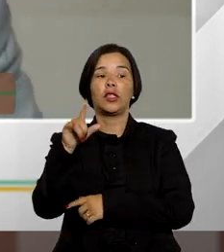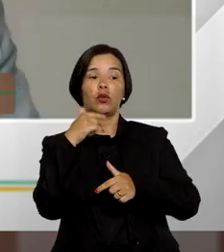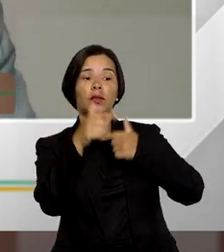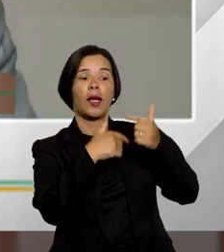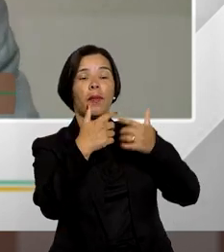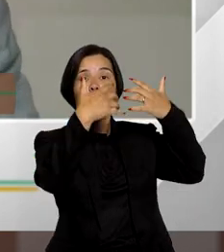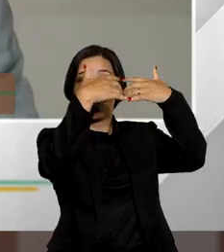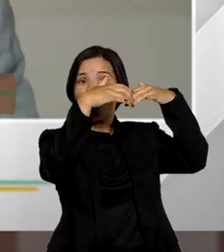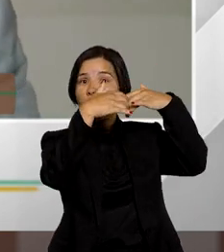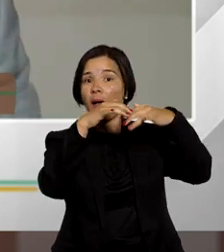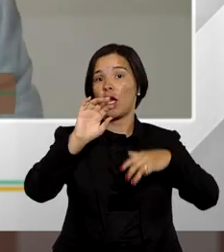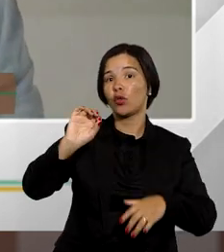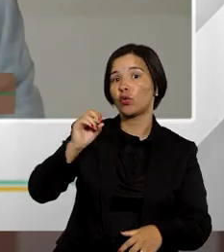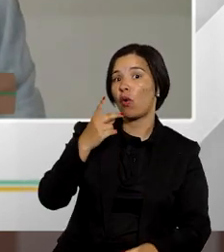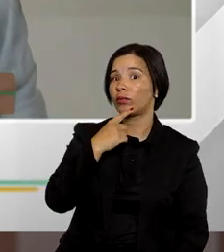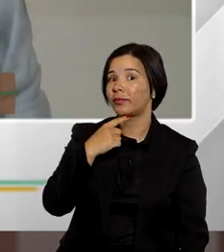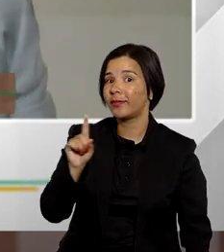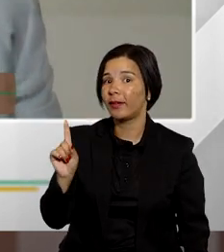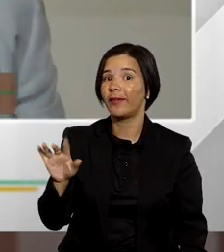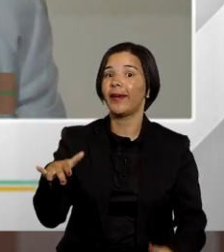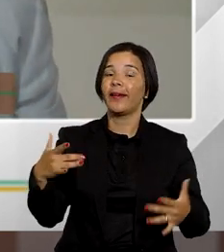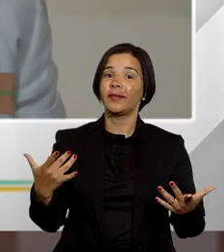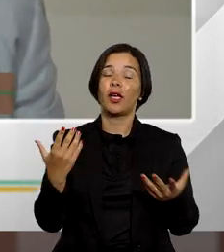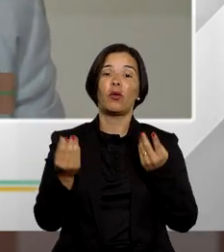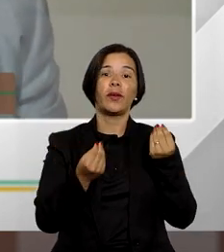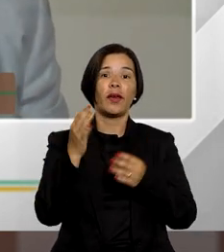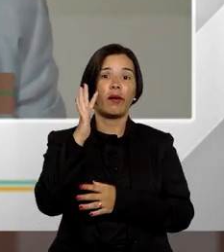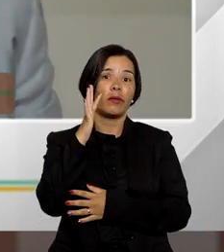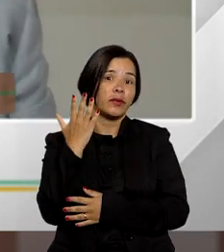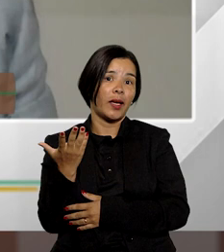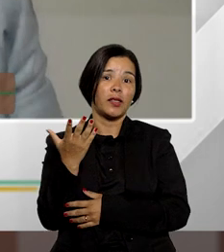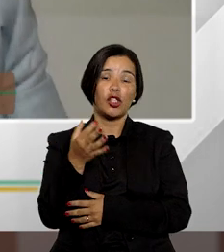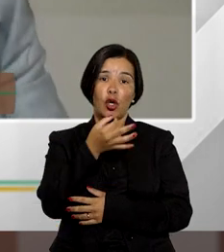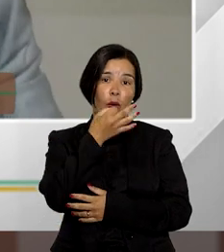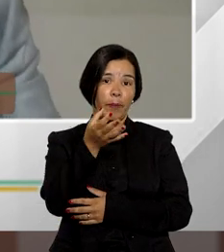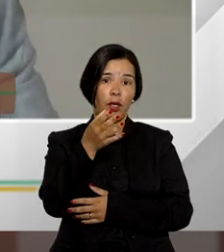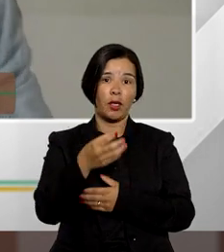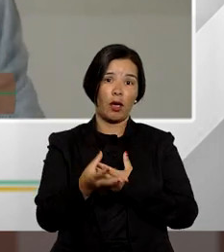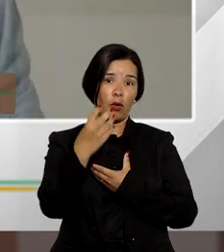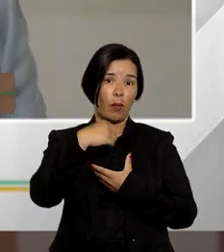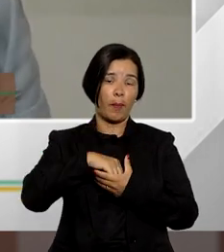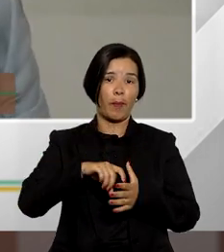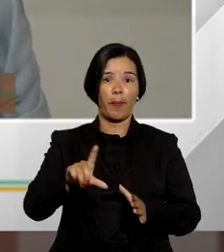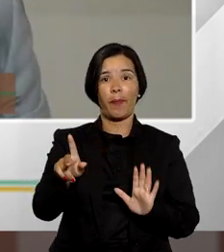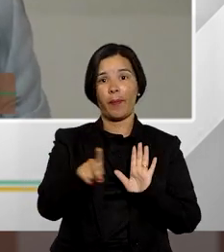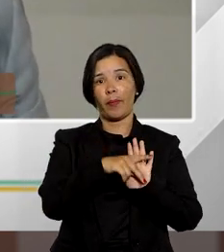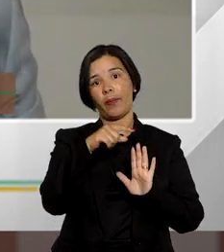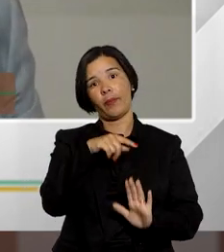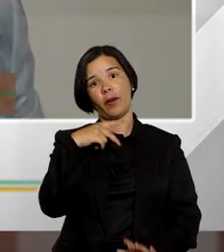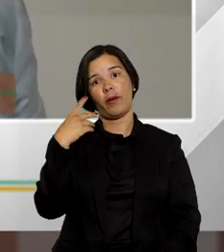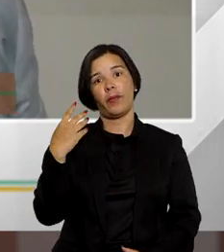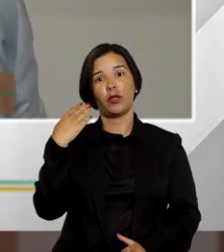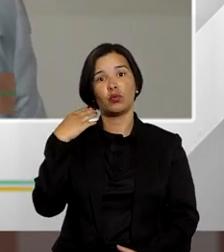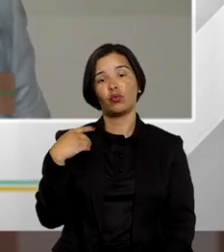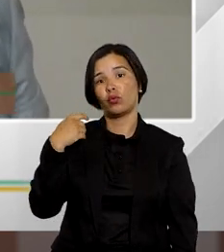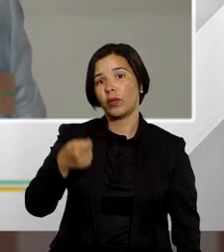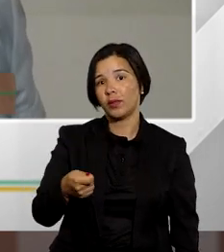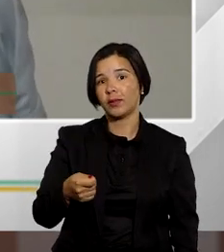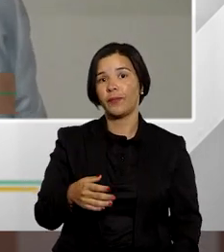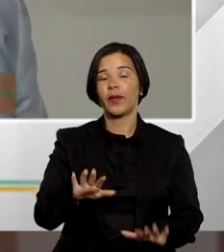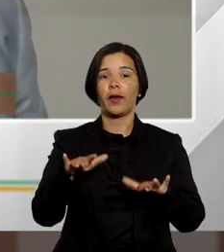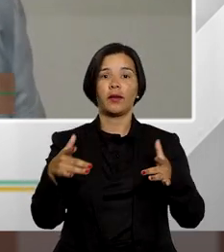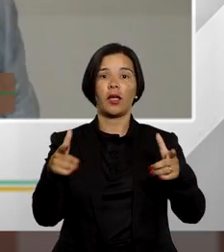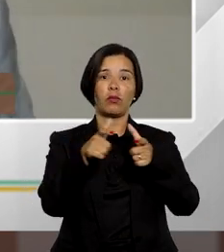complexo ou não e isso acaba criando uma grande subjetividade e uma discrepância enorme de decisões